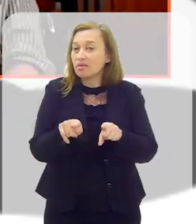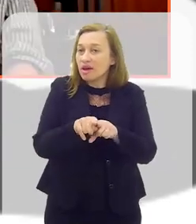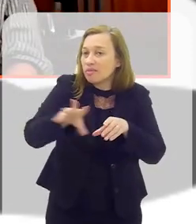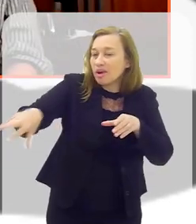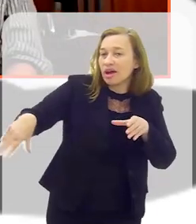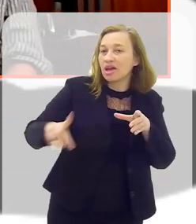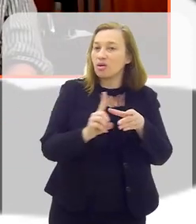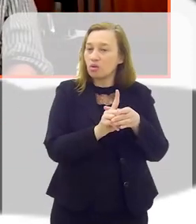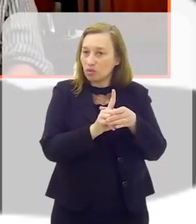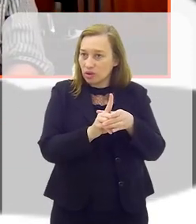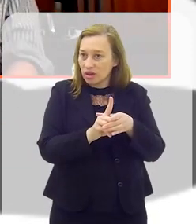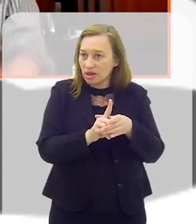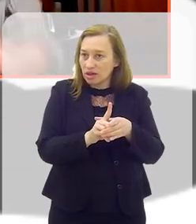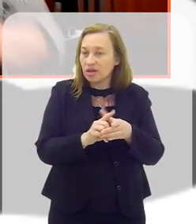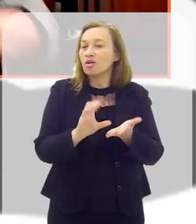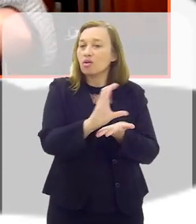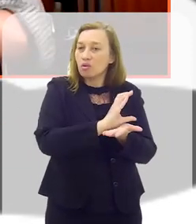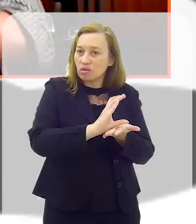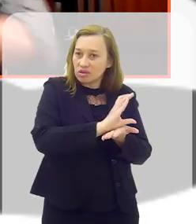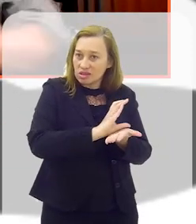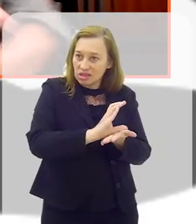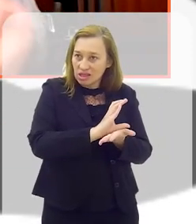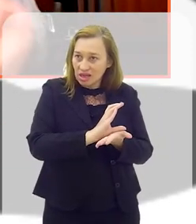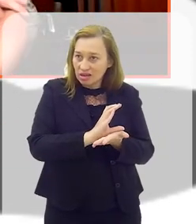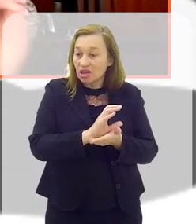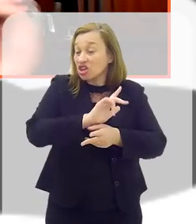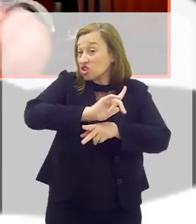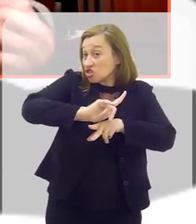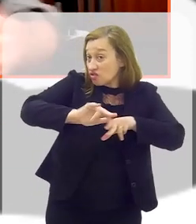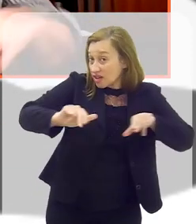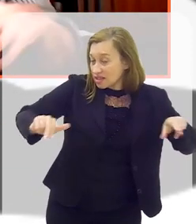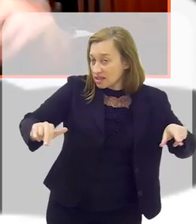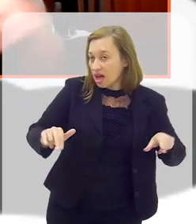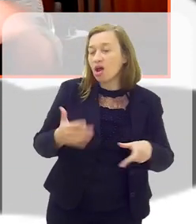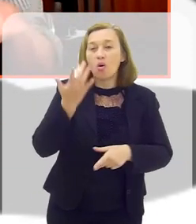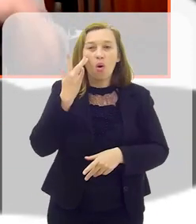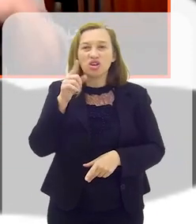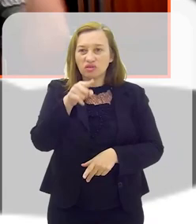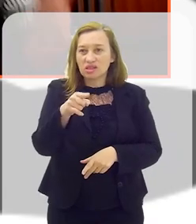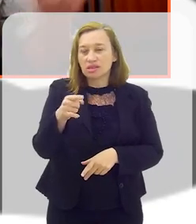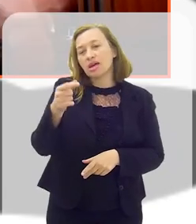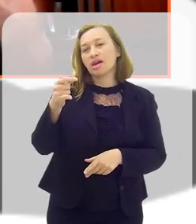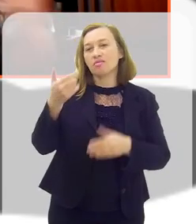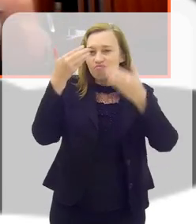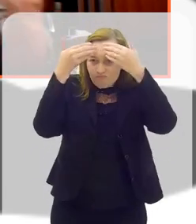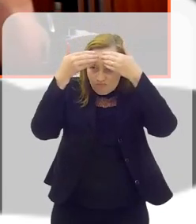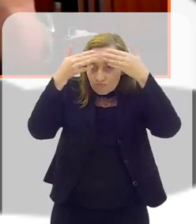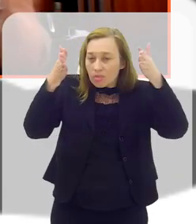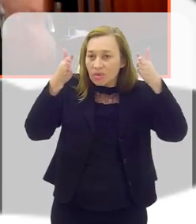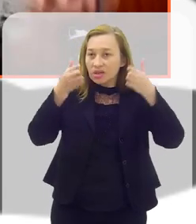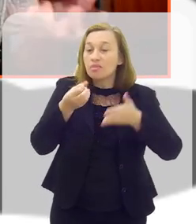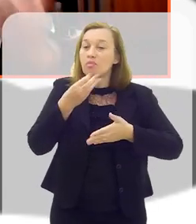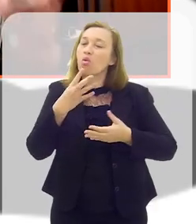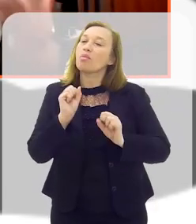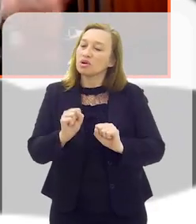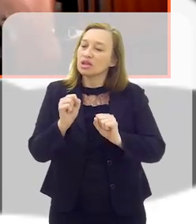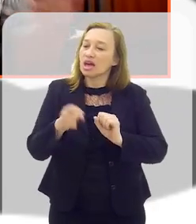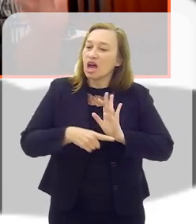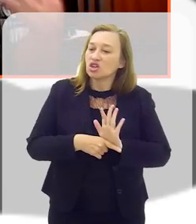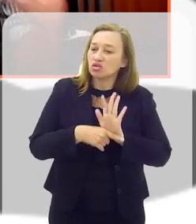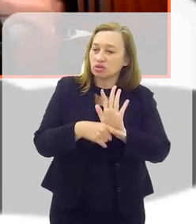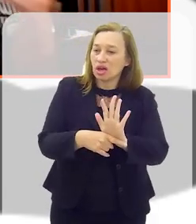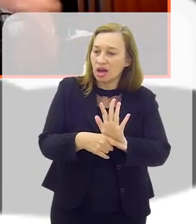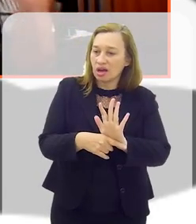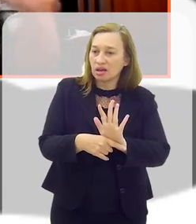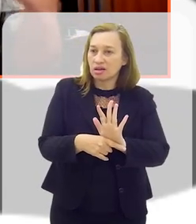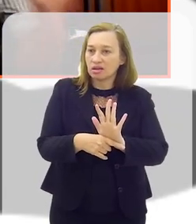para integrar esse conselho, porque a gente tem um conselho muito plural. Eu acho que você tem uma cabeça muito aberta e vai poder nos trazer, na